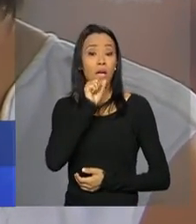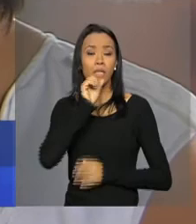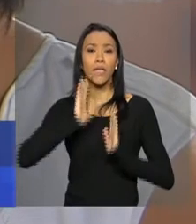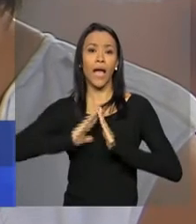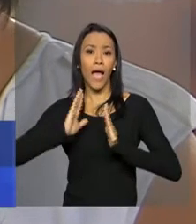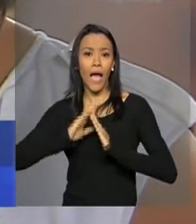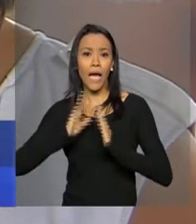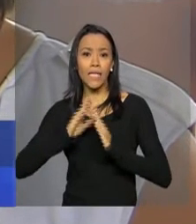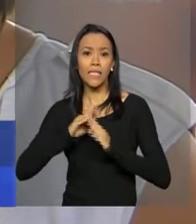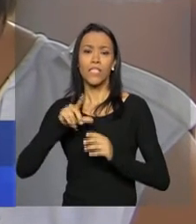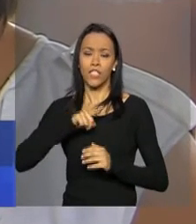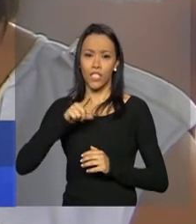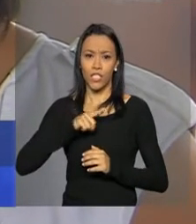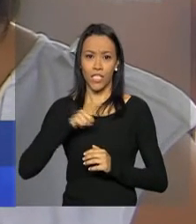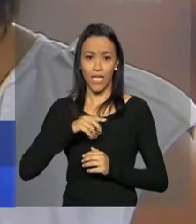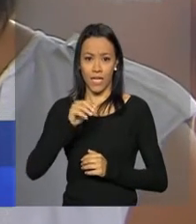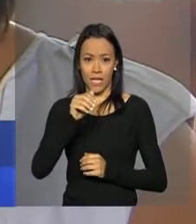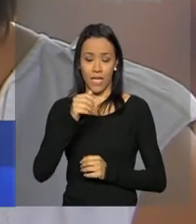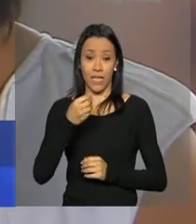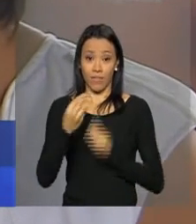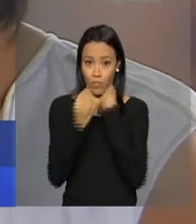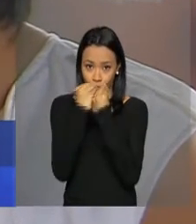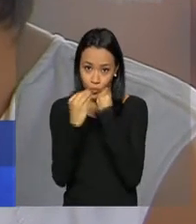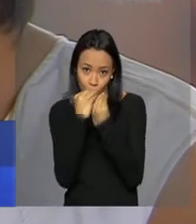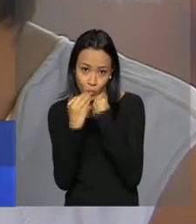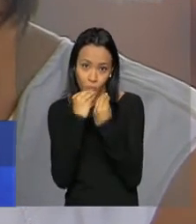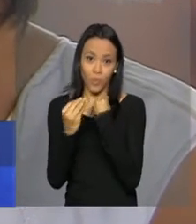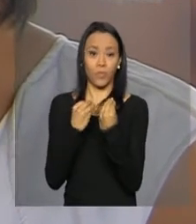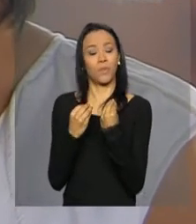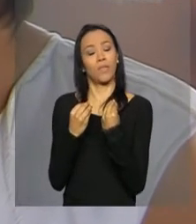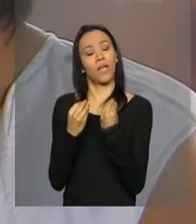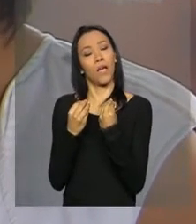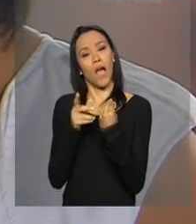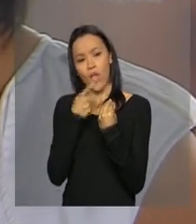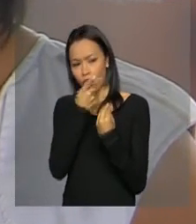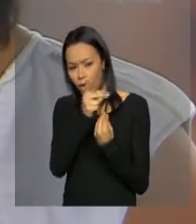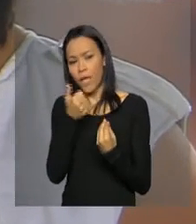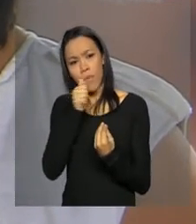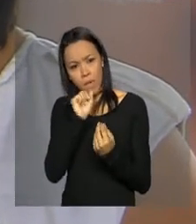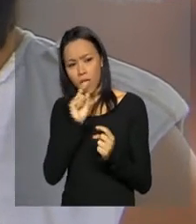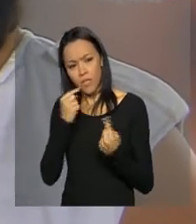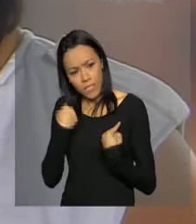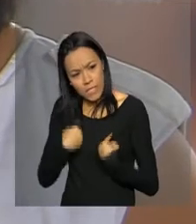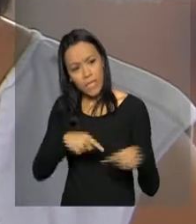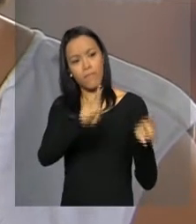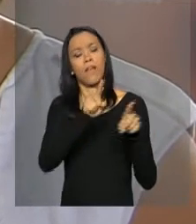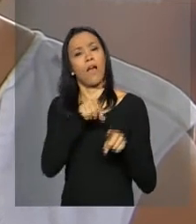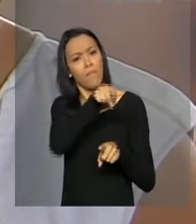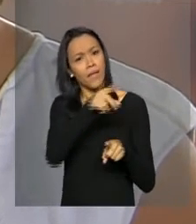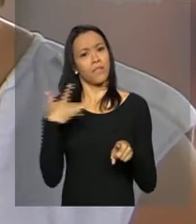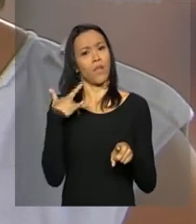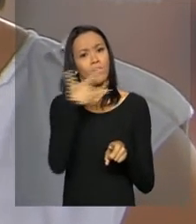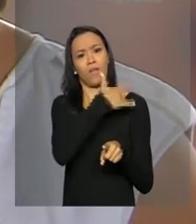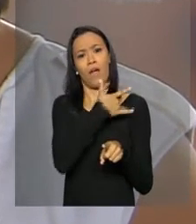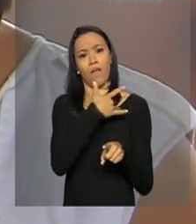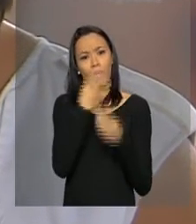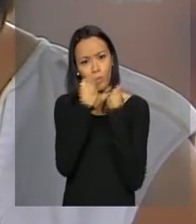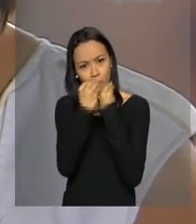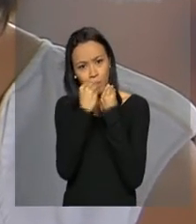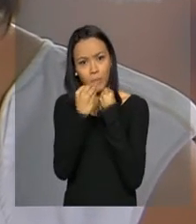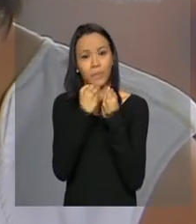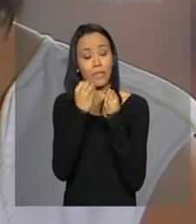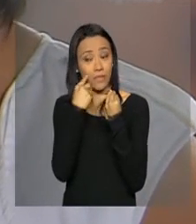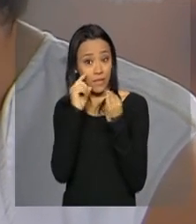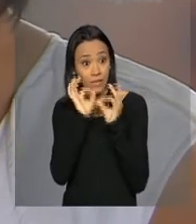caseira de salgados de massa branca e eu lancei um desafio para ela, para ela fabricar salgados mais saudáveis. E disse que se desse